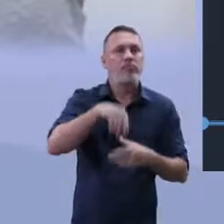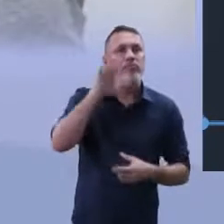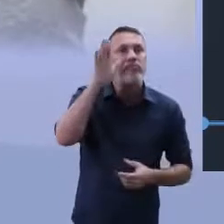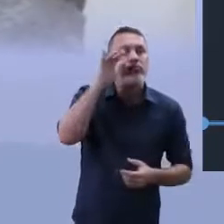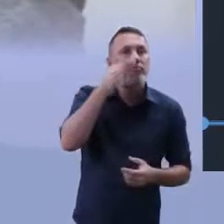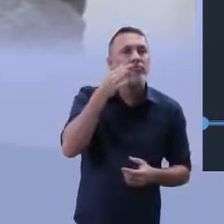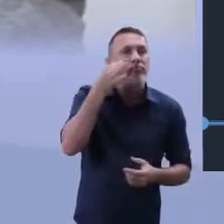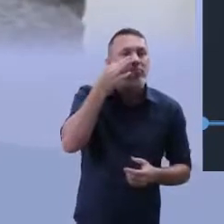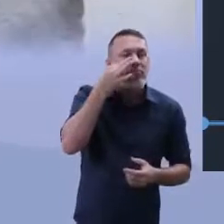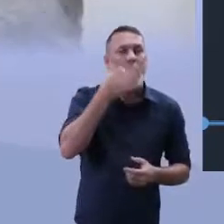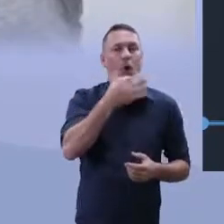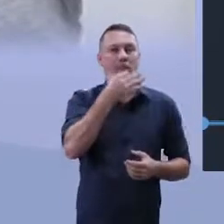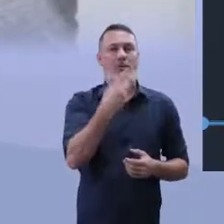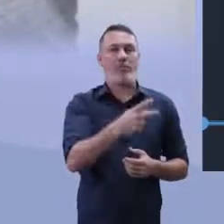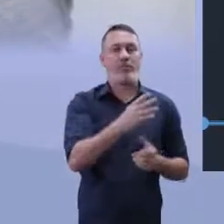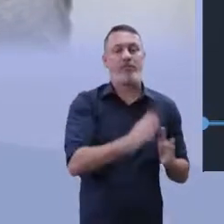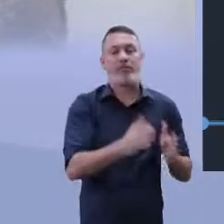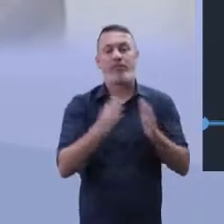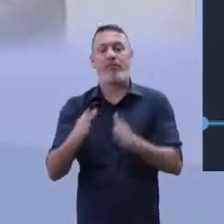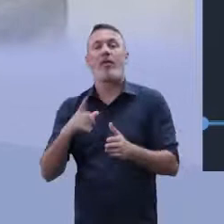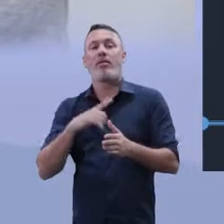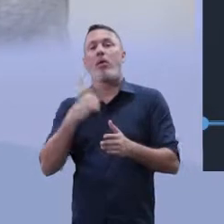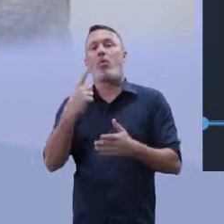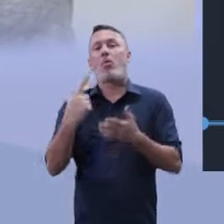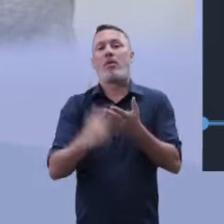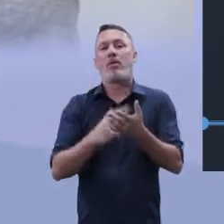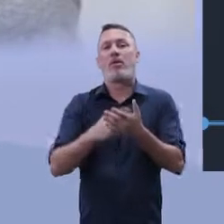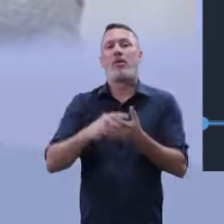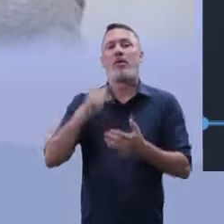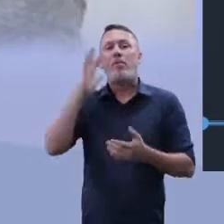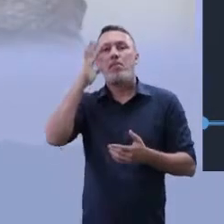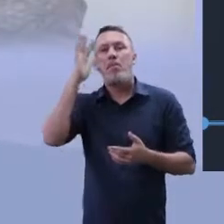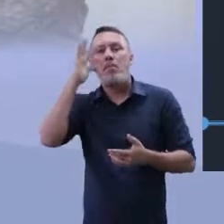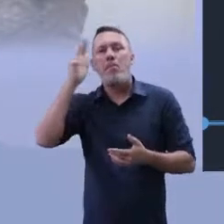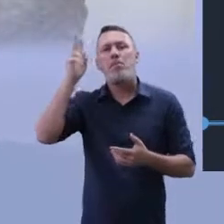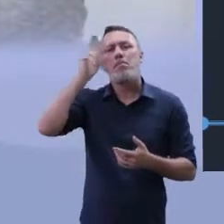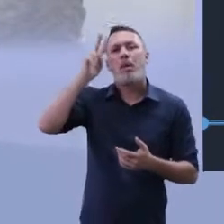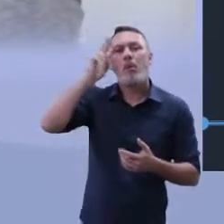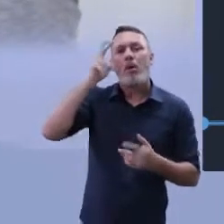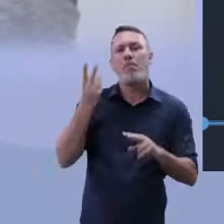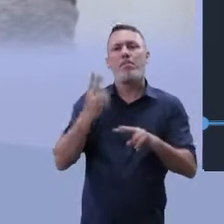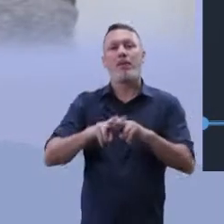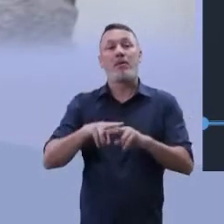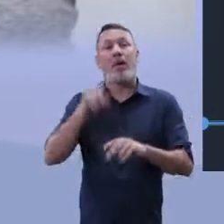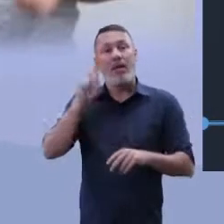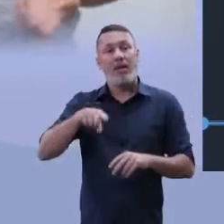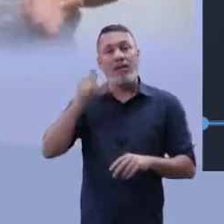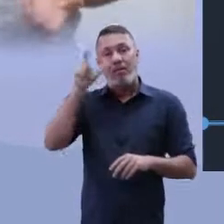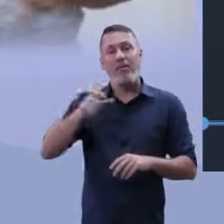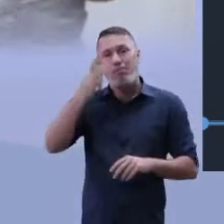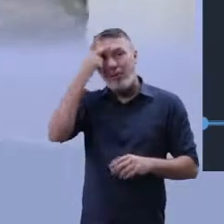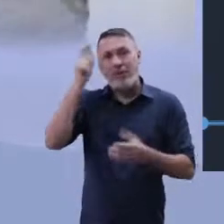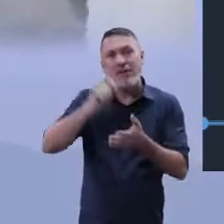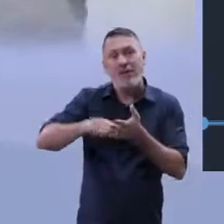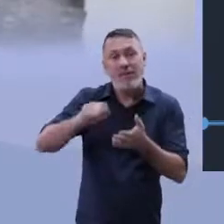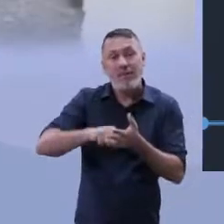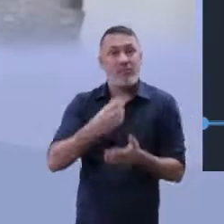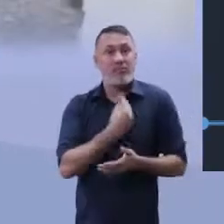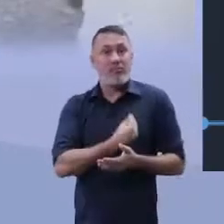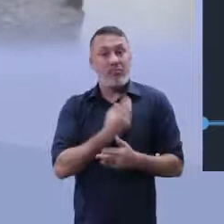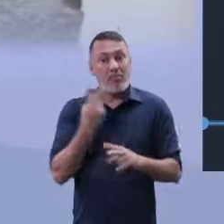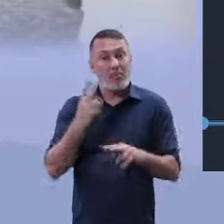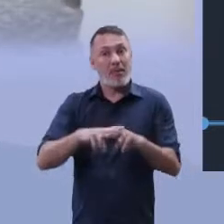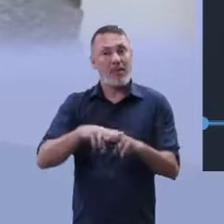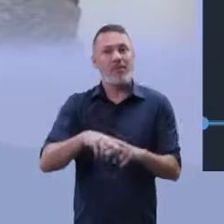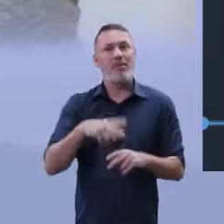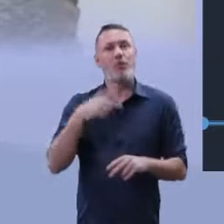diz o outro lado da moeda. E também tem esse livro, Memórias do Cárcere, que fala da visão de Graciliano Ramos, do perito que ele esteve preso. Então, ele vai